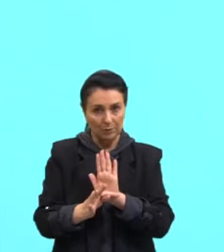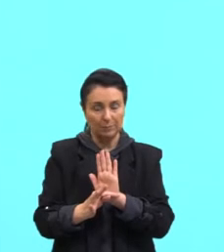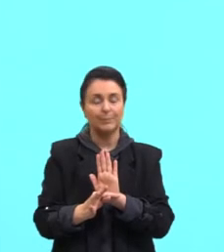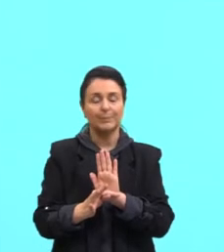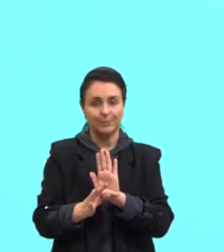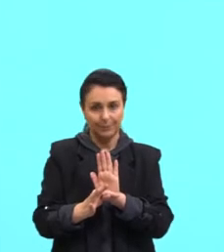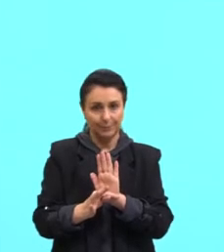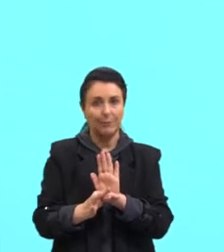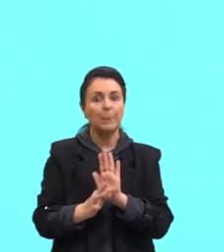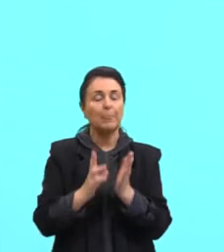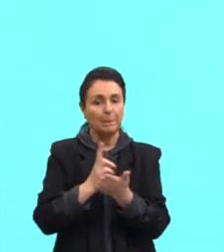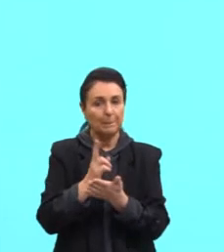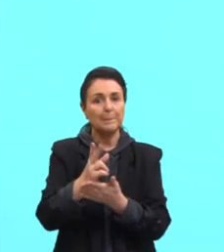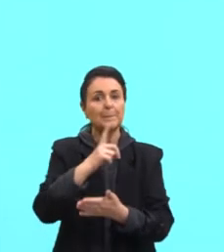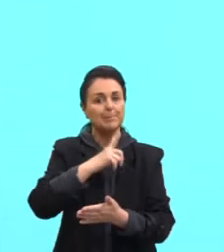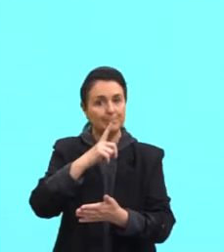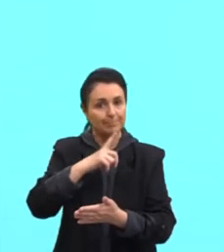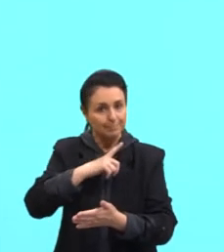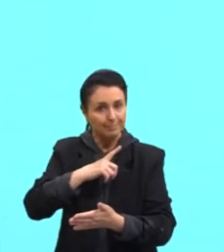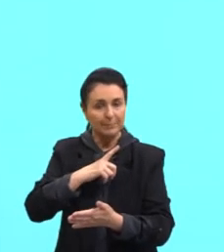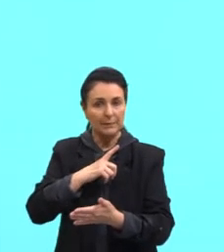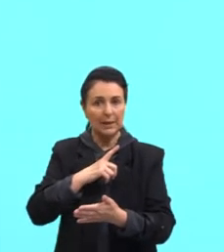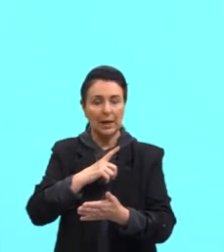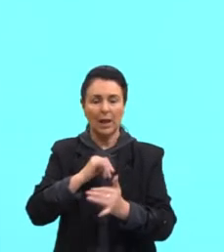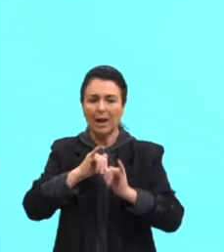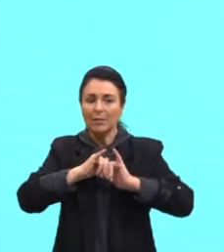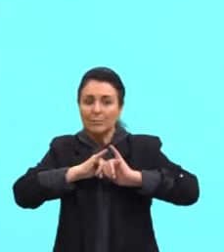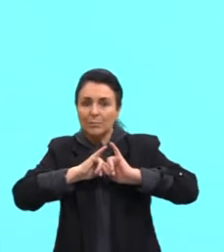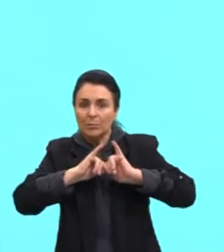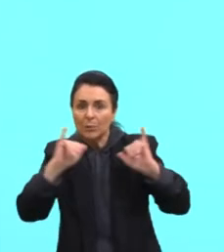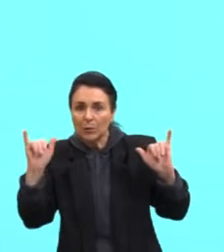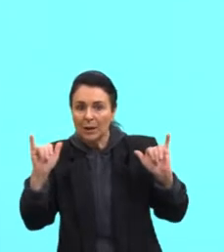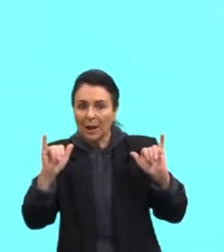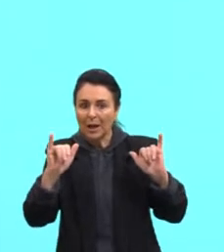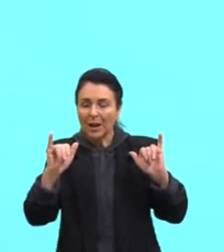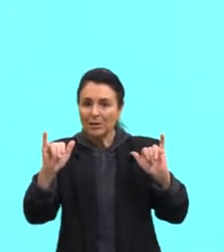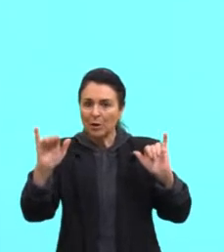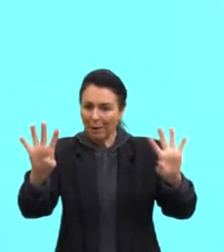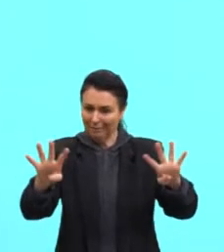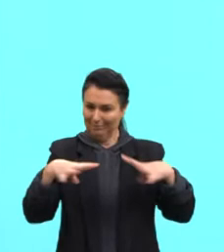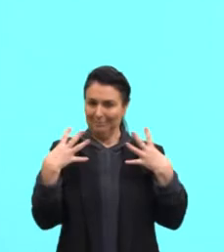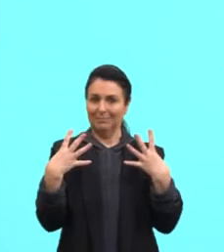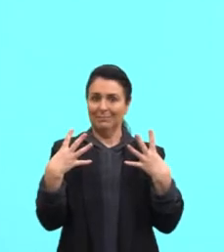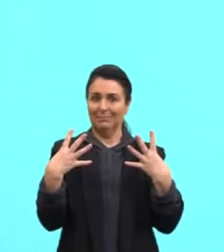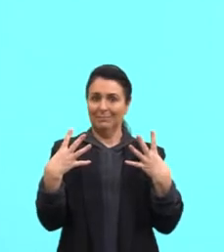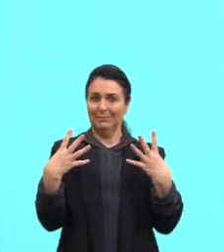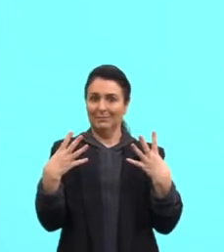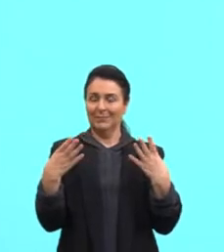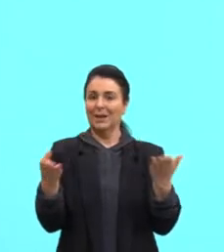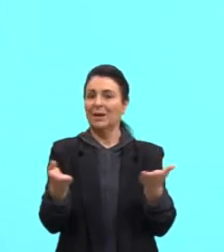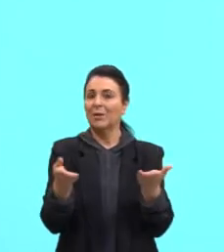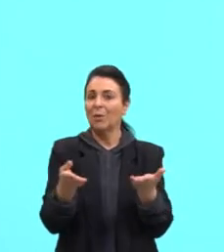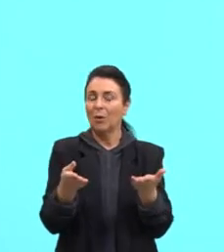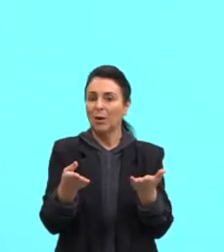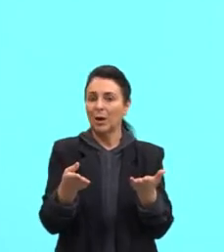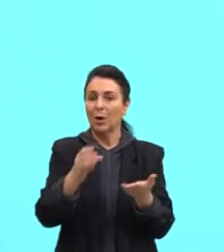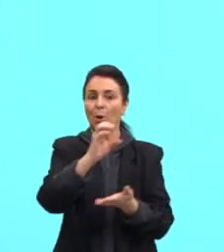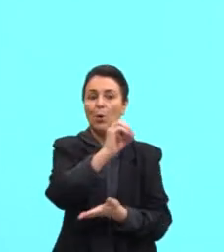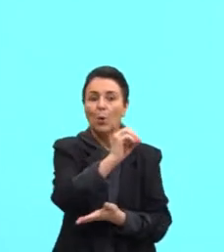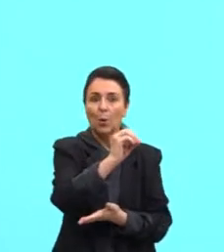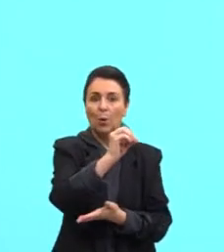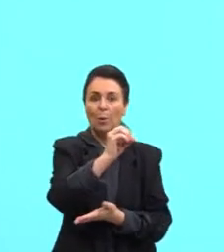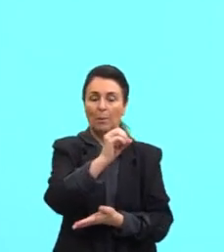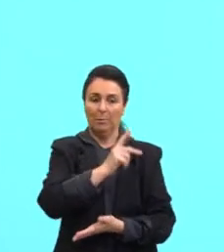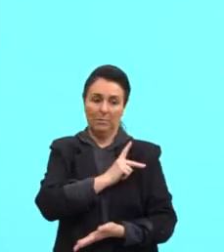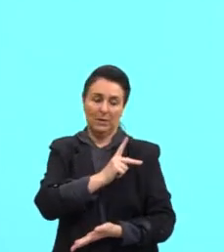para dar alguma questão mais específica, uma ênfase mais específica. O presidente, o presidente, o